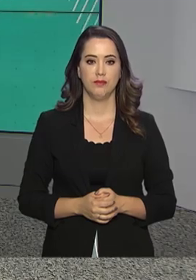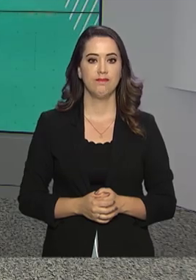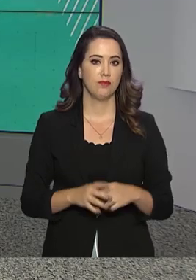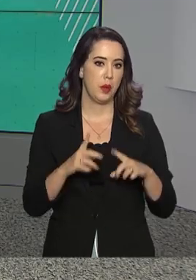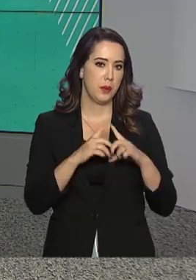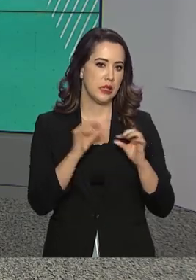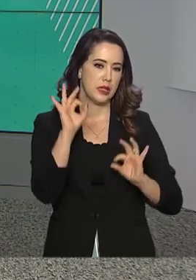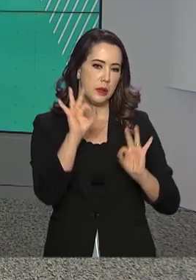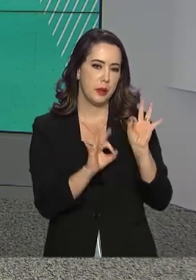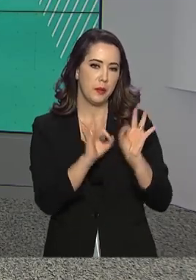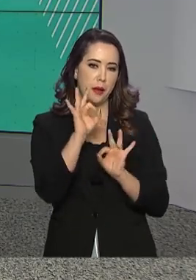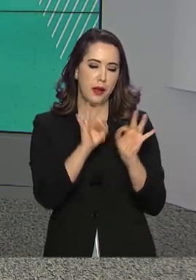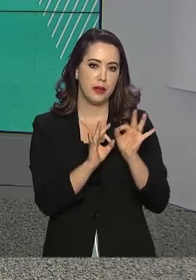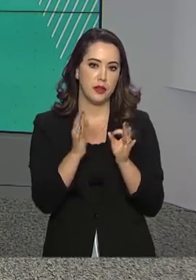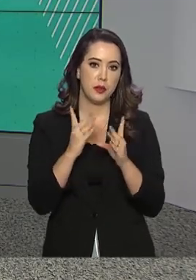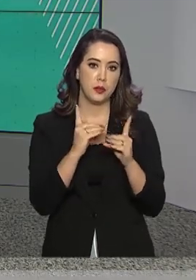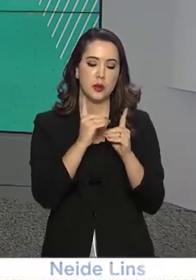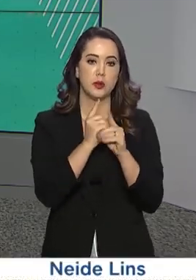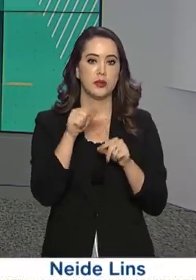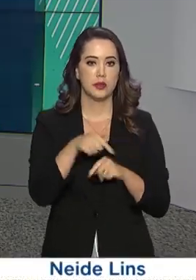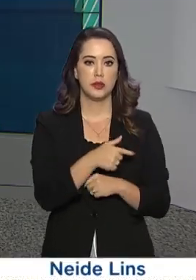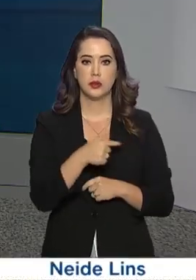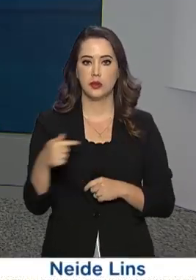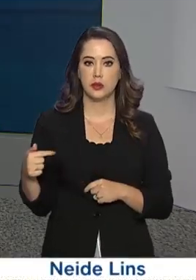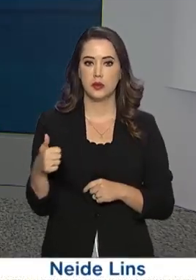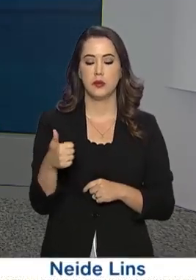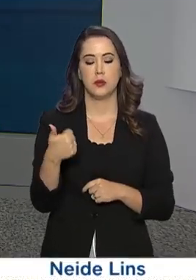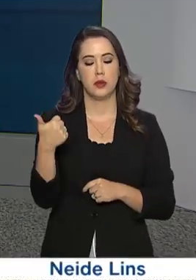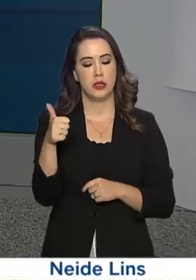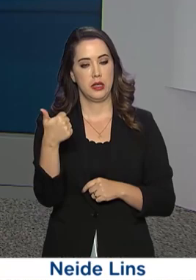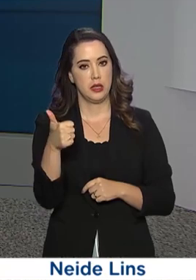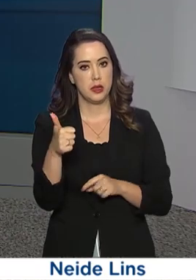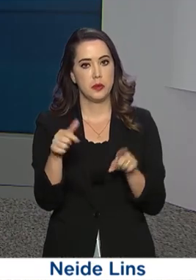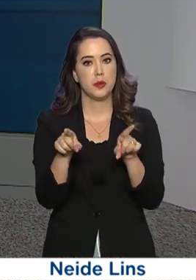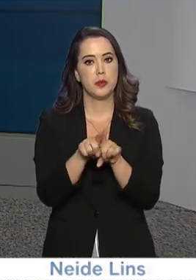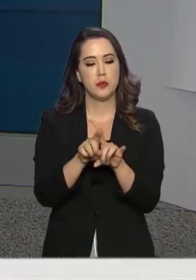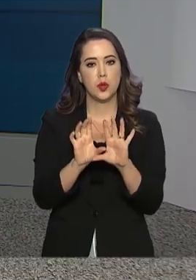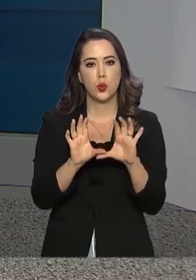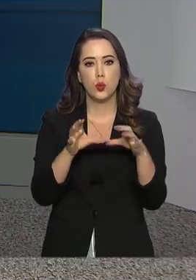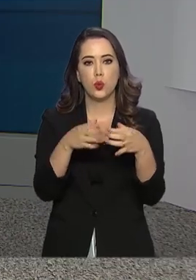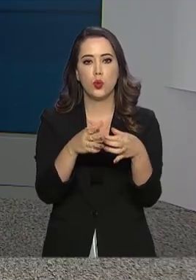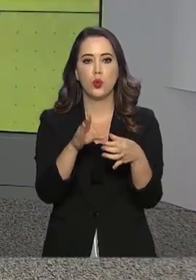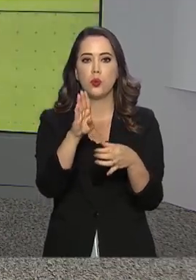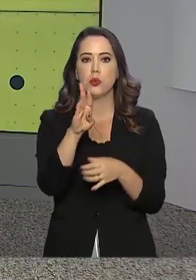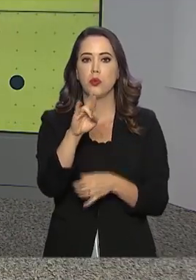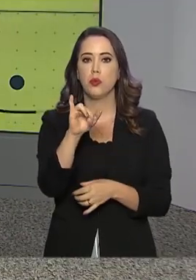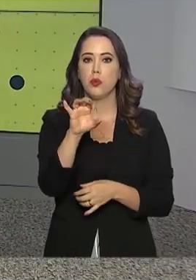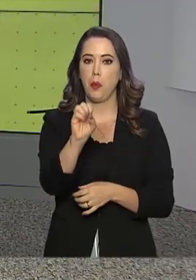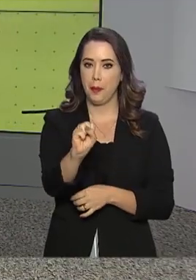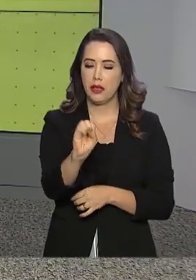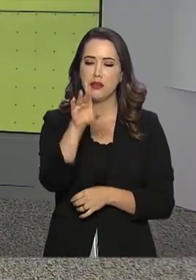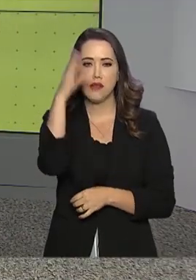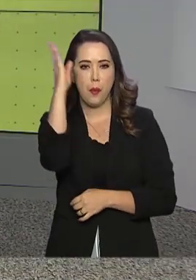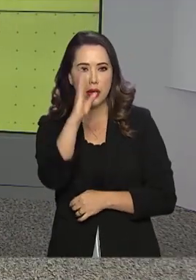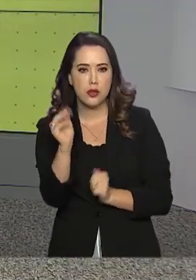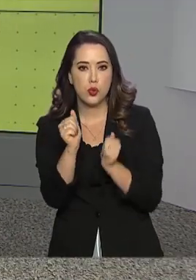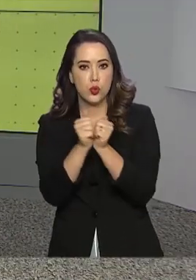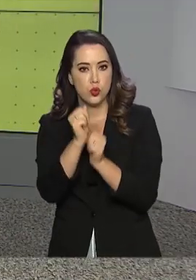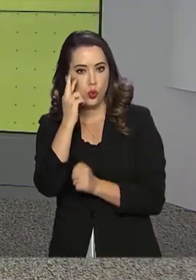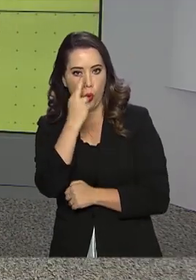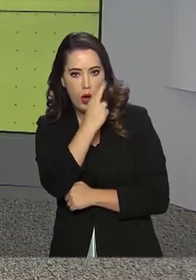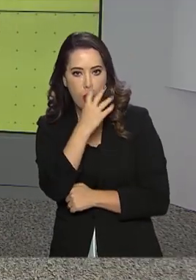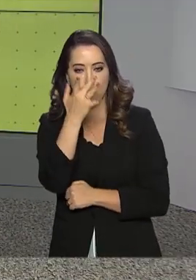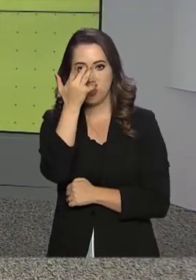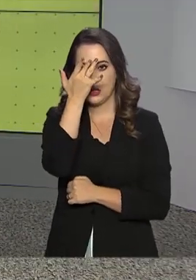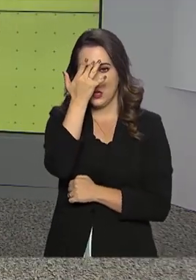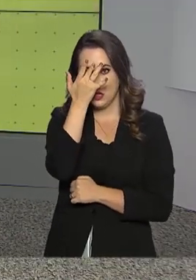Brasília se prepara para receber esta semana a 11ª Cúpula do BRICS, grupo formado por Brasil, Rússia, Índia, China